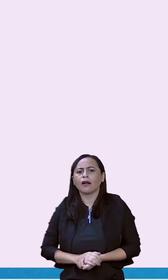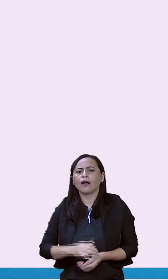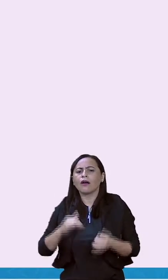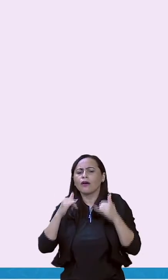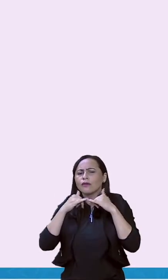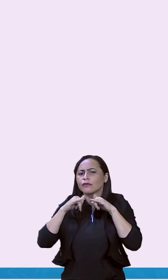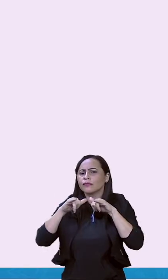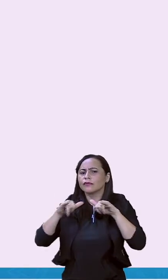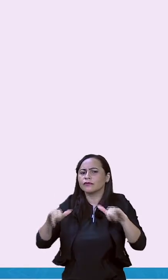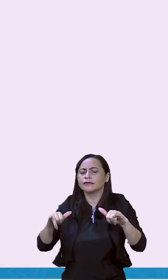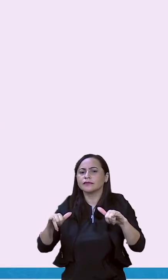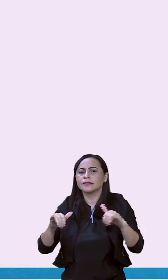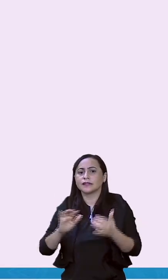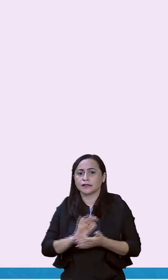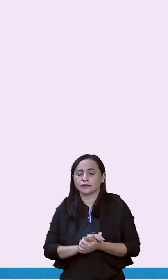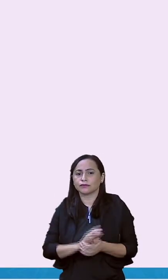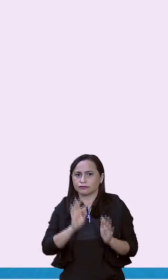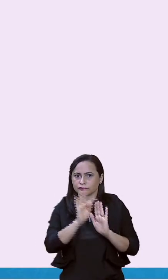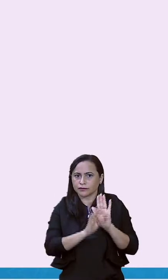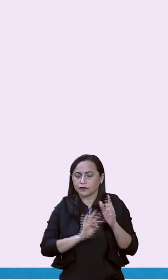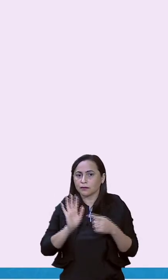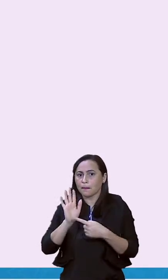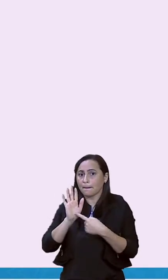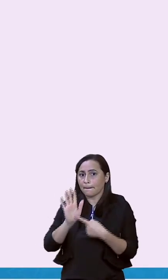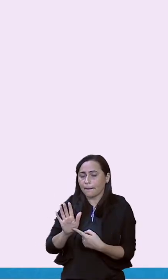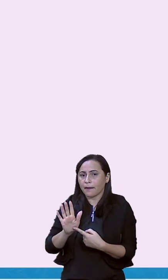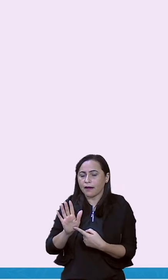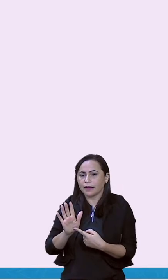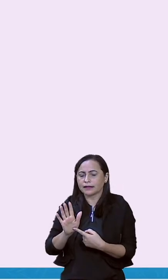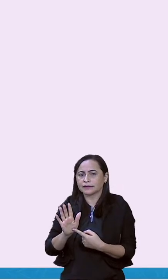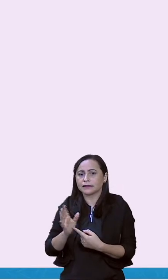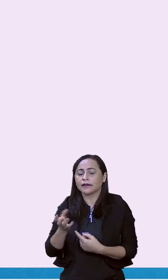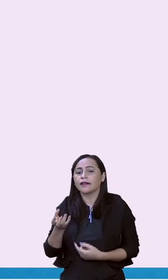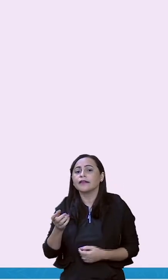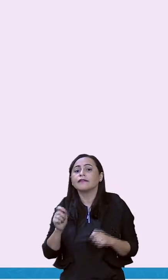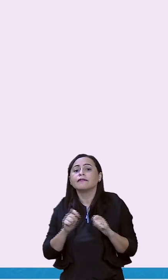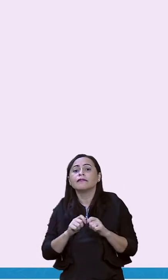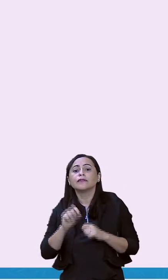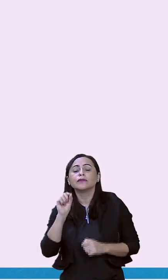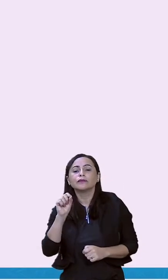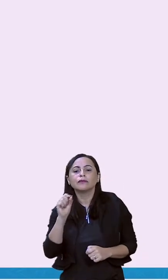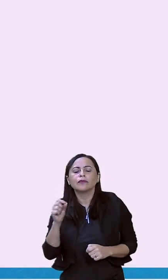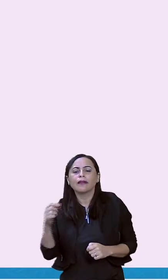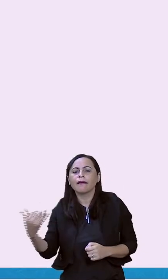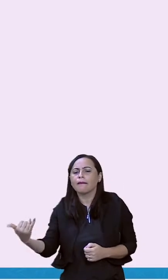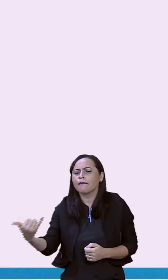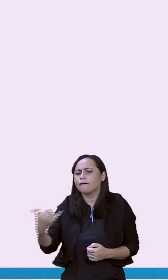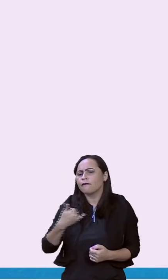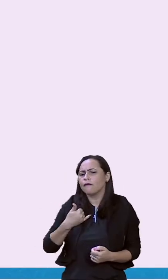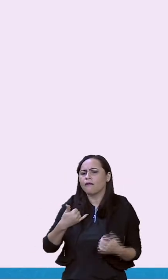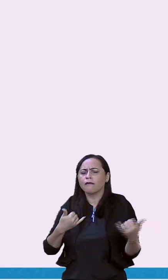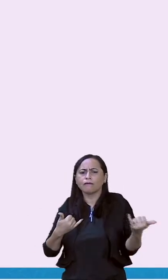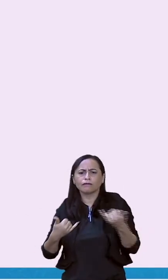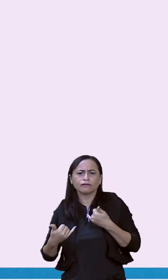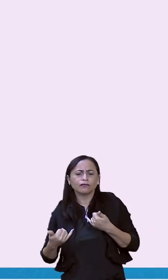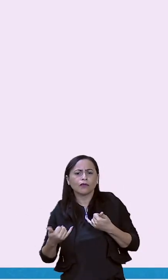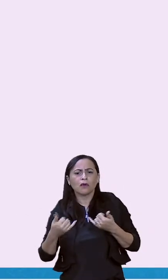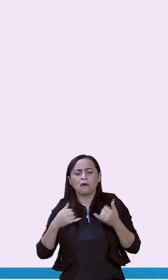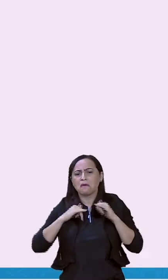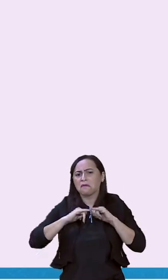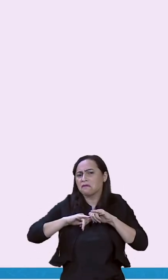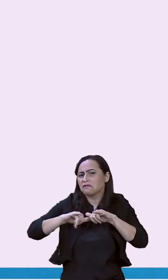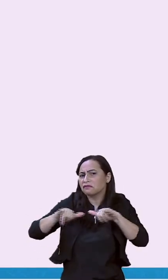aqui no nosso texto fala, que ela tem a intenção de informar, então, sobre fatos, ou seja, algo que